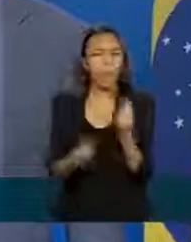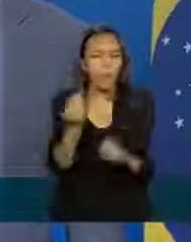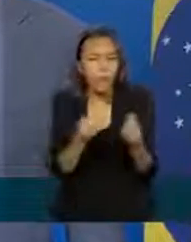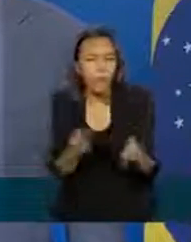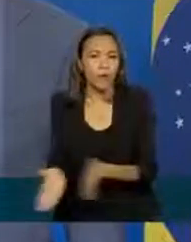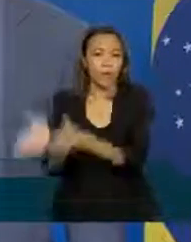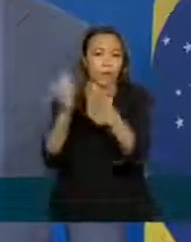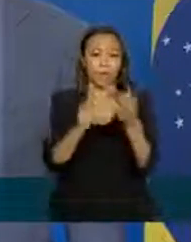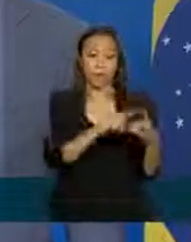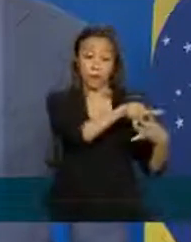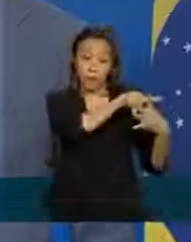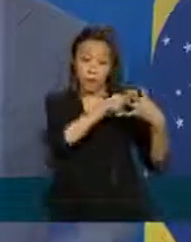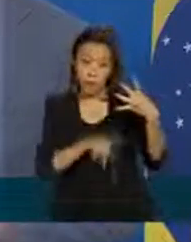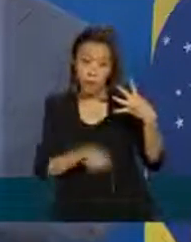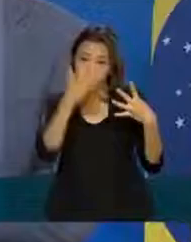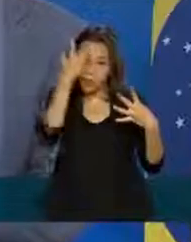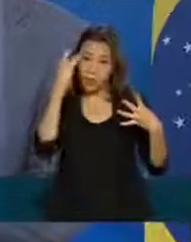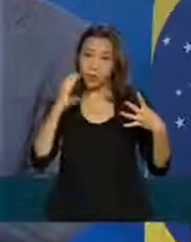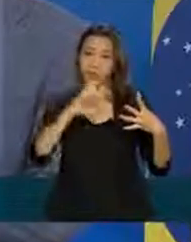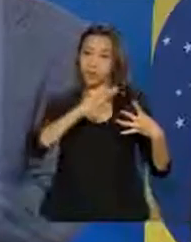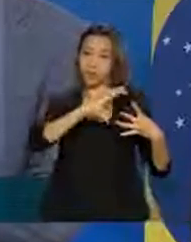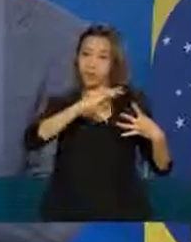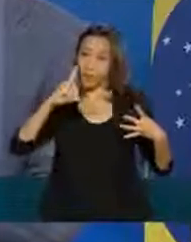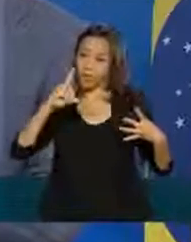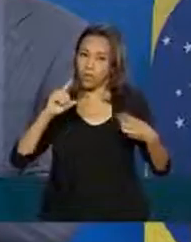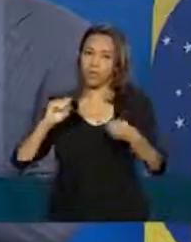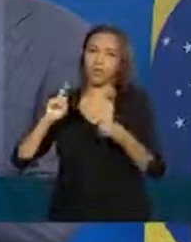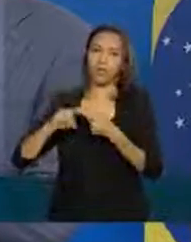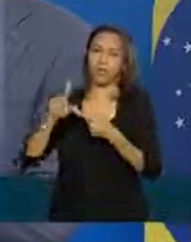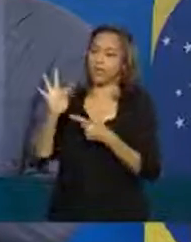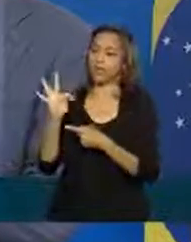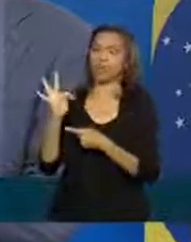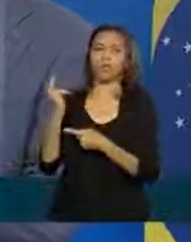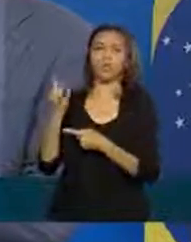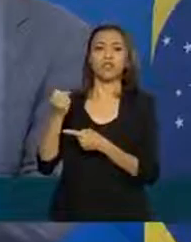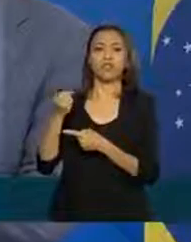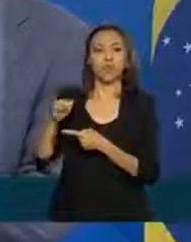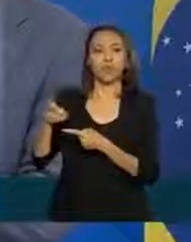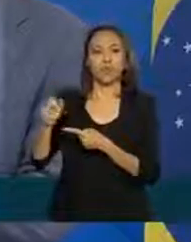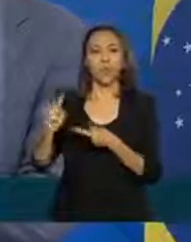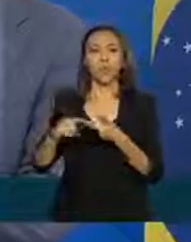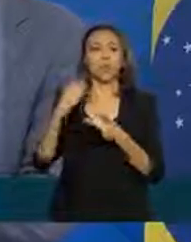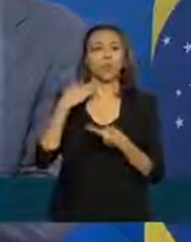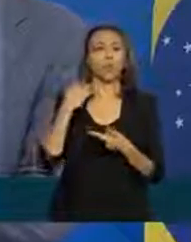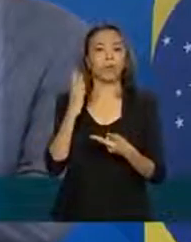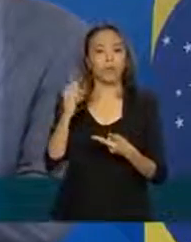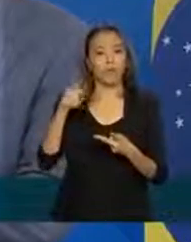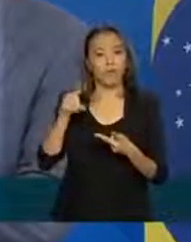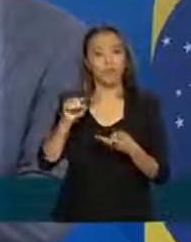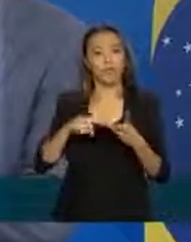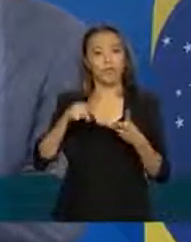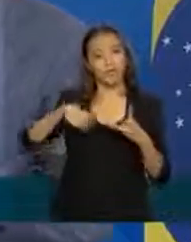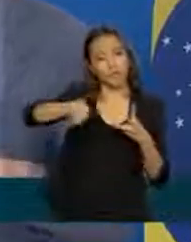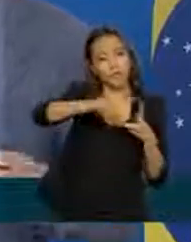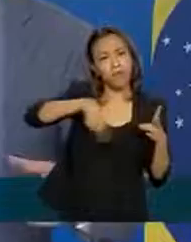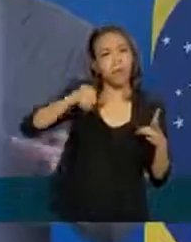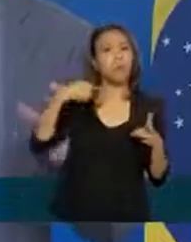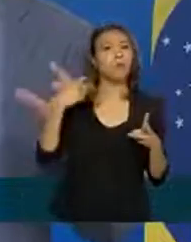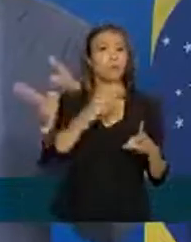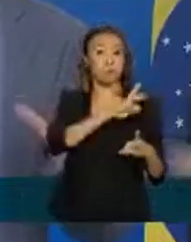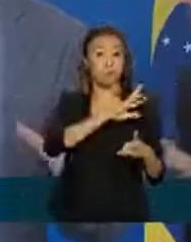participantes que atuam de forma coordenada o Tesouro o BNDES os bancos privados e o Banco Central